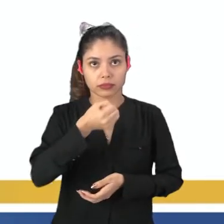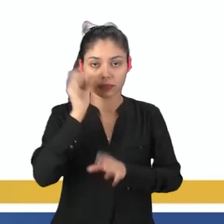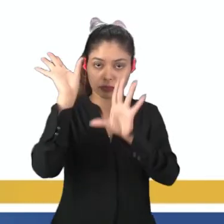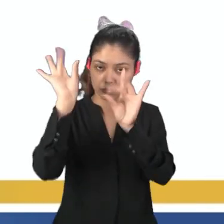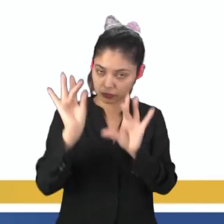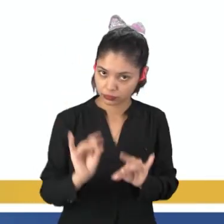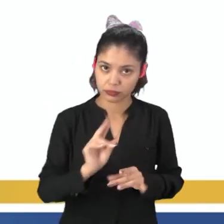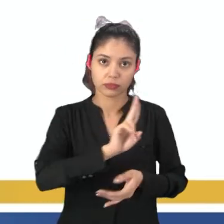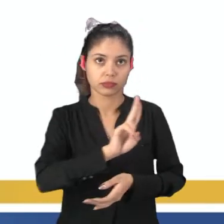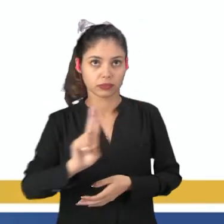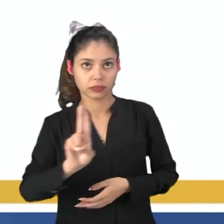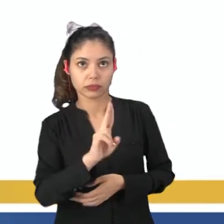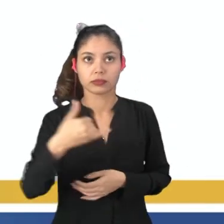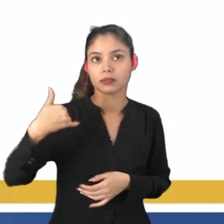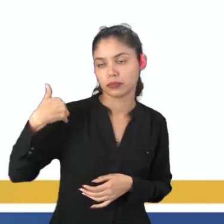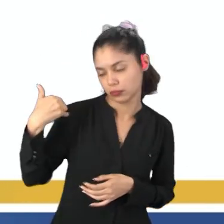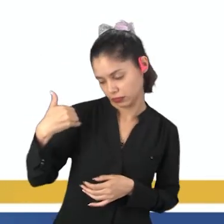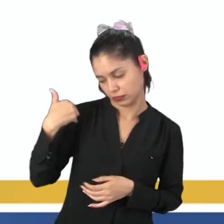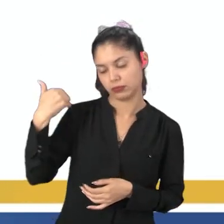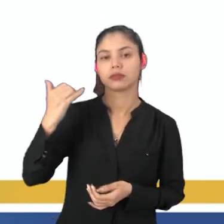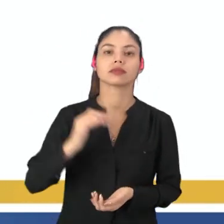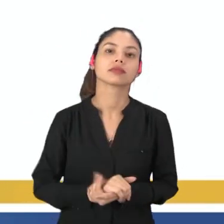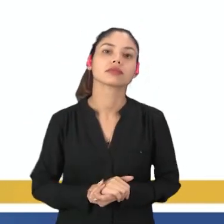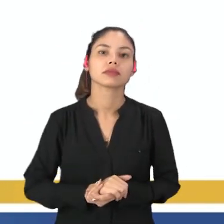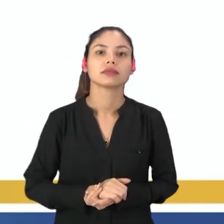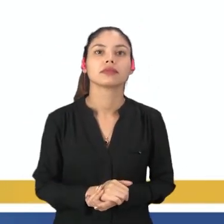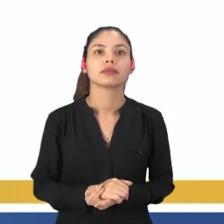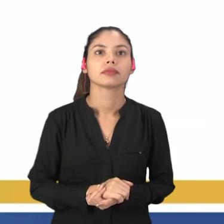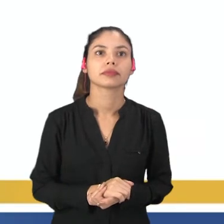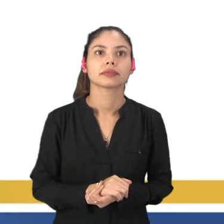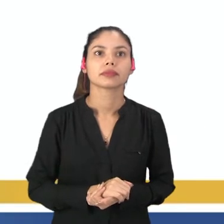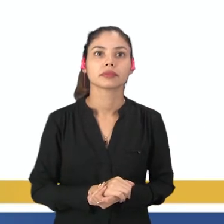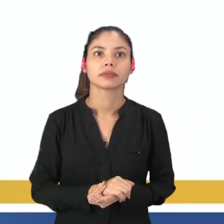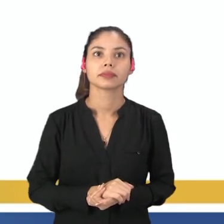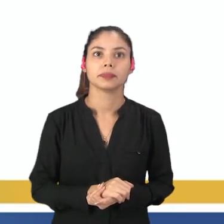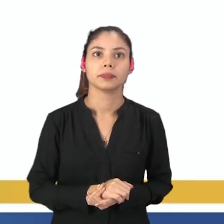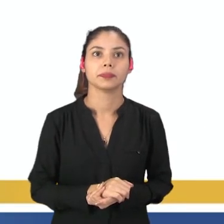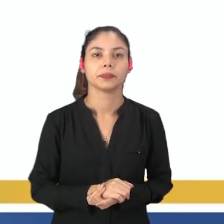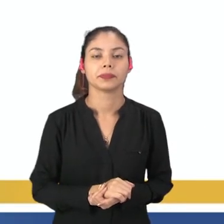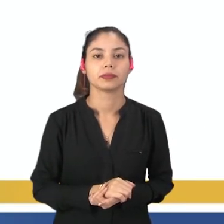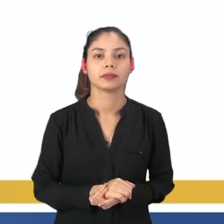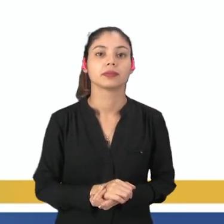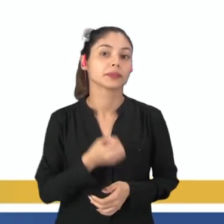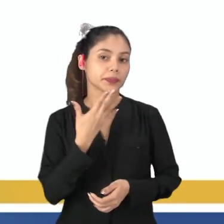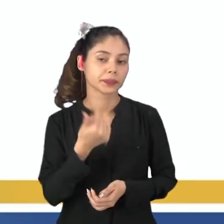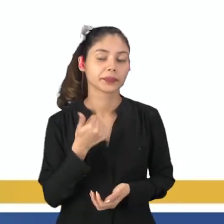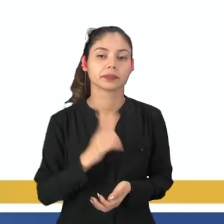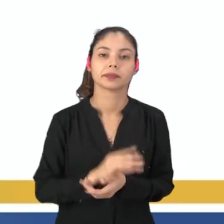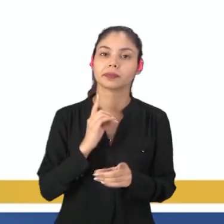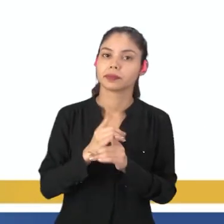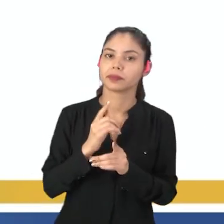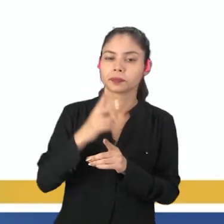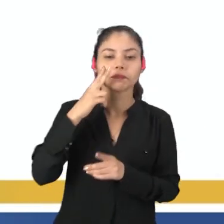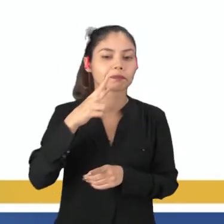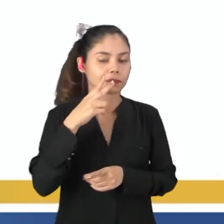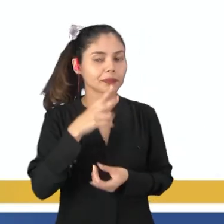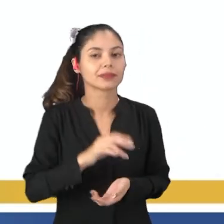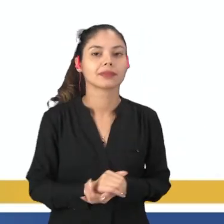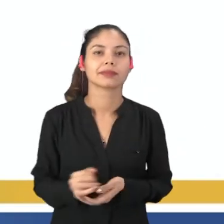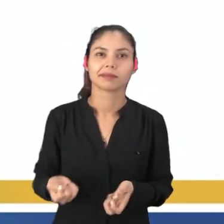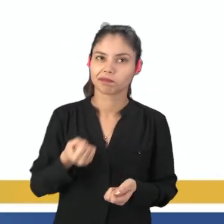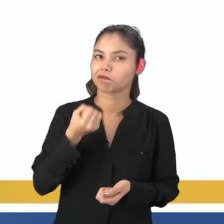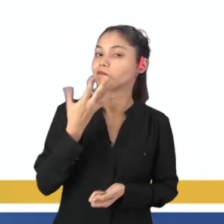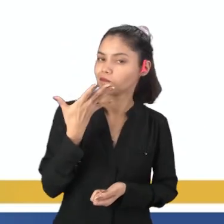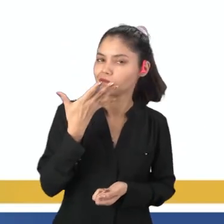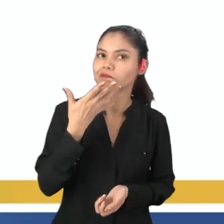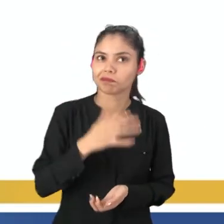cada entrevistado O nome da pessoa que você entrevistou A idade Tá bom? Você vai descobrir coisas